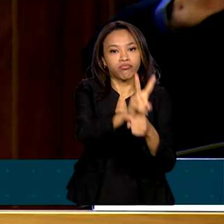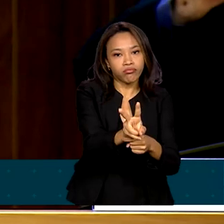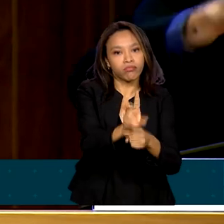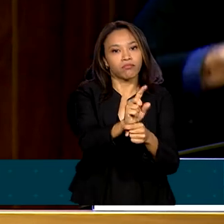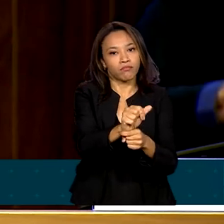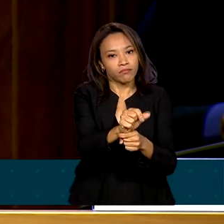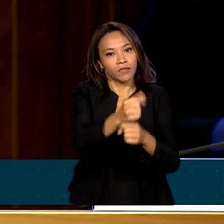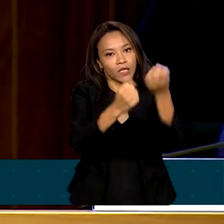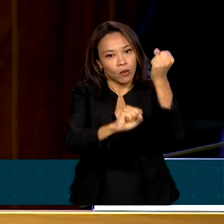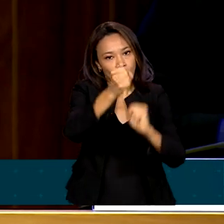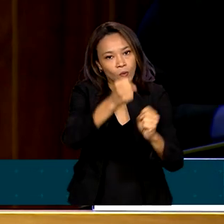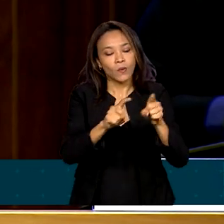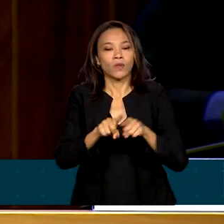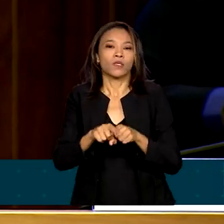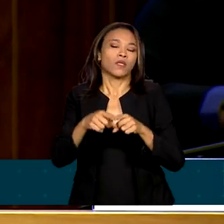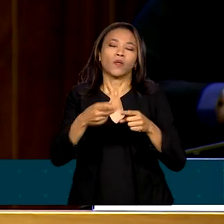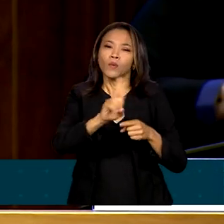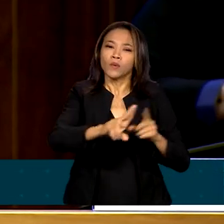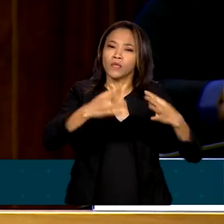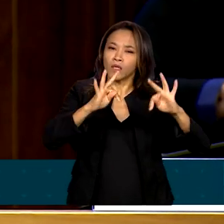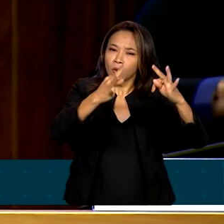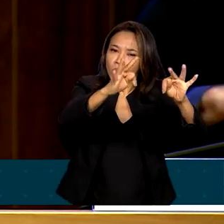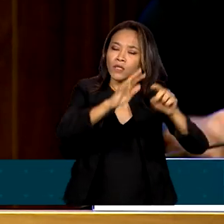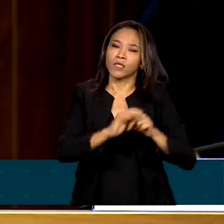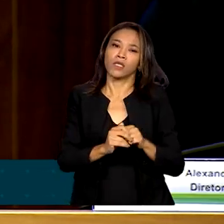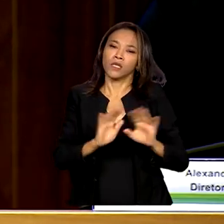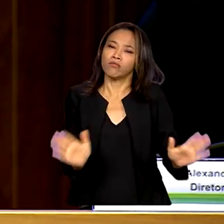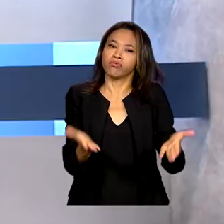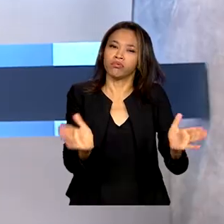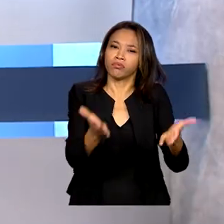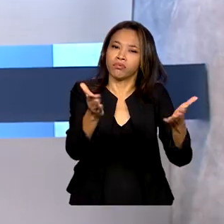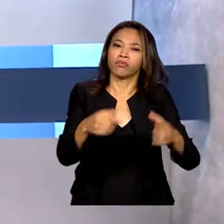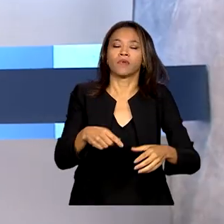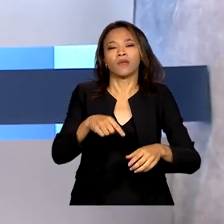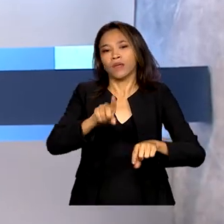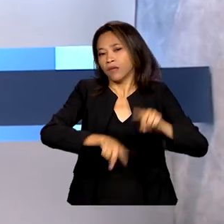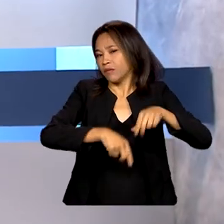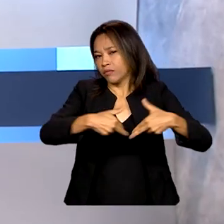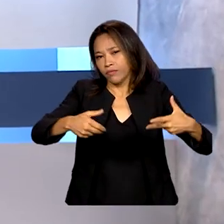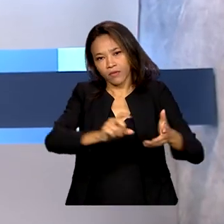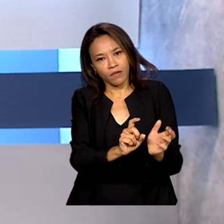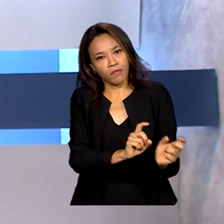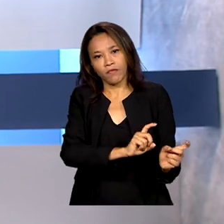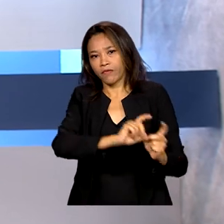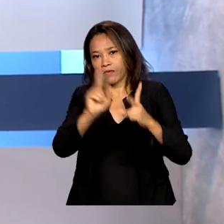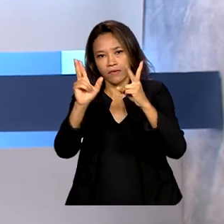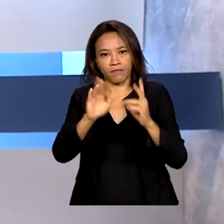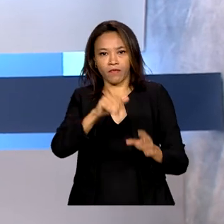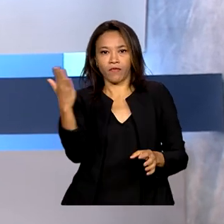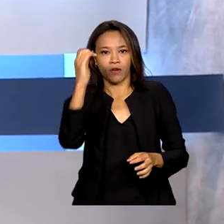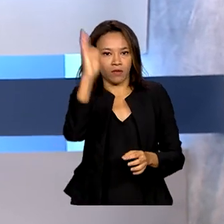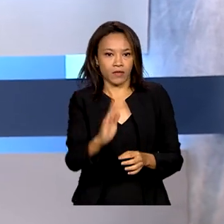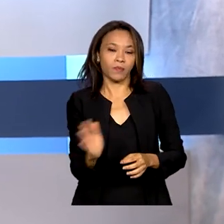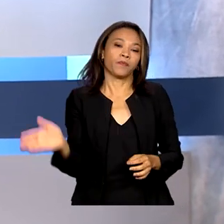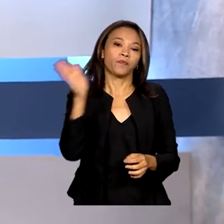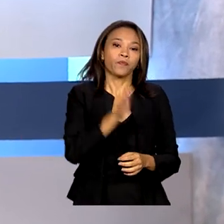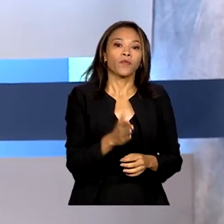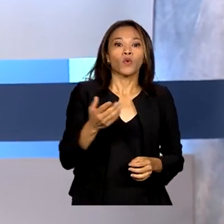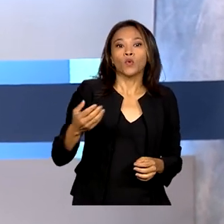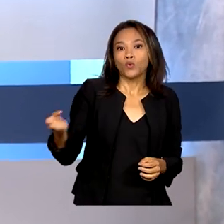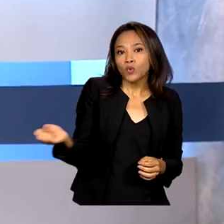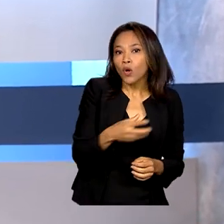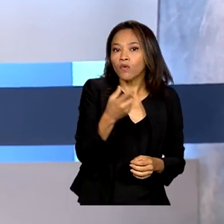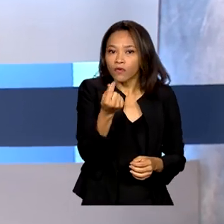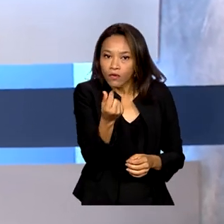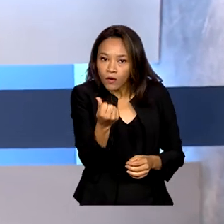a modernização, o aumento de produtividade, as exportações. Os novos valores das bolsas para o ensino